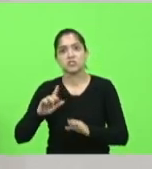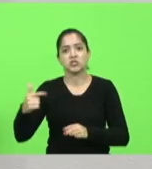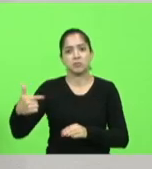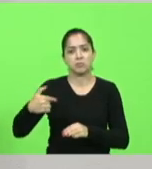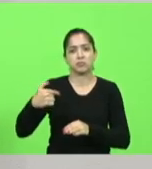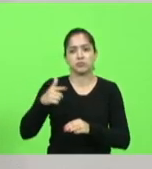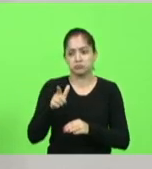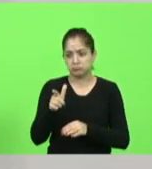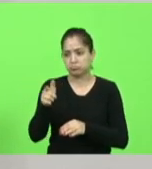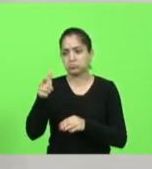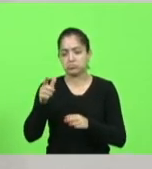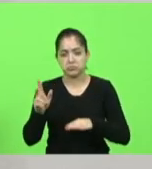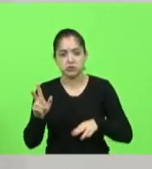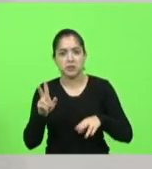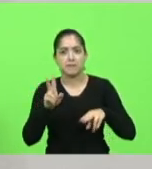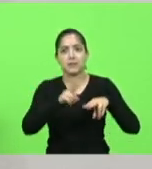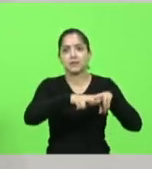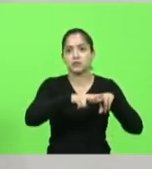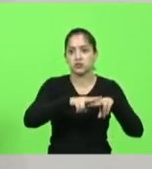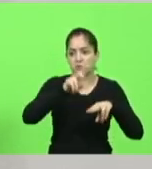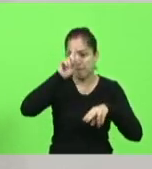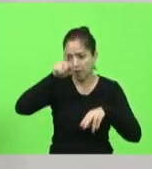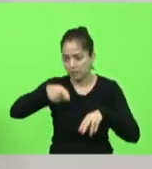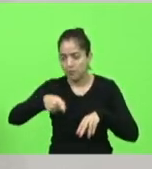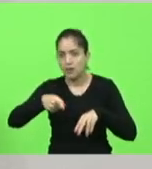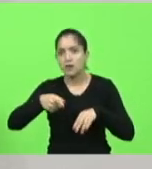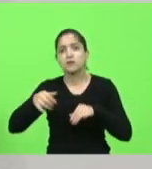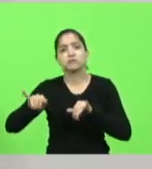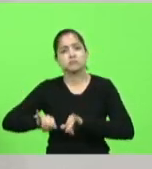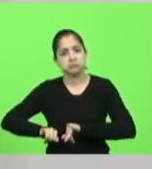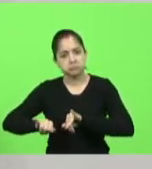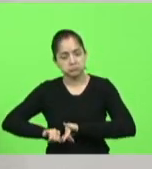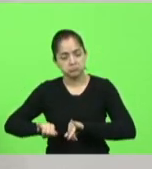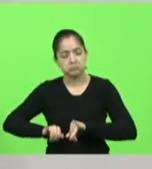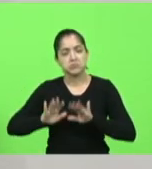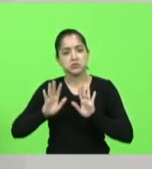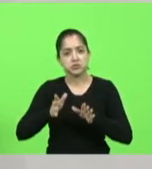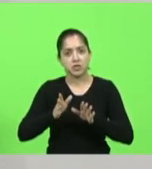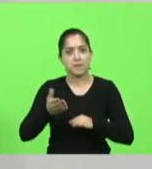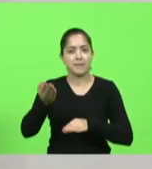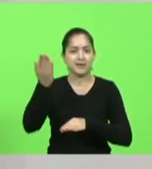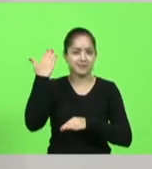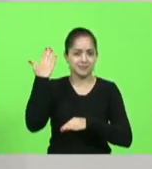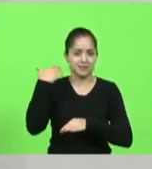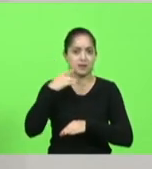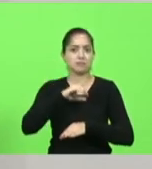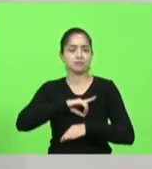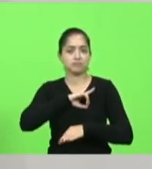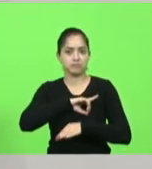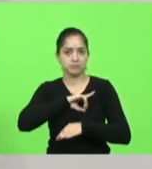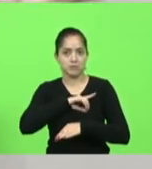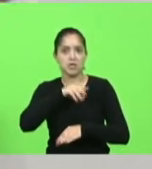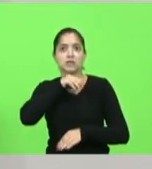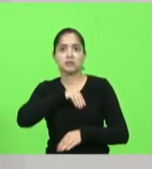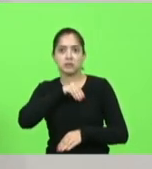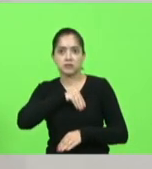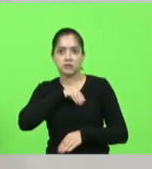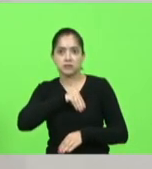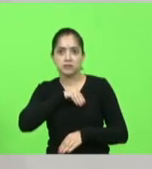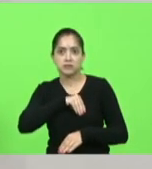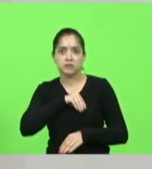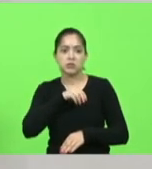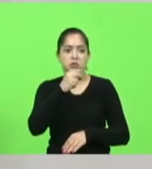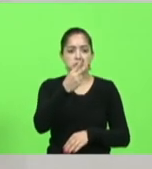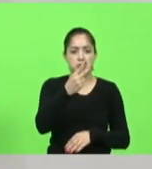dei tiro, já prendi, já sofri. Como delegado de polícia, já ganhei salário que era dois, três